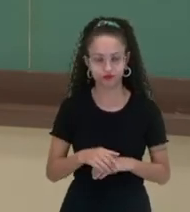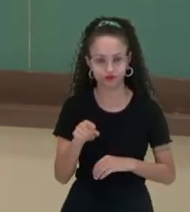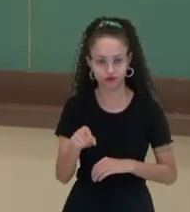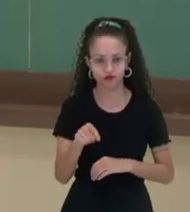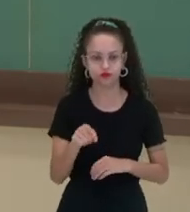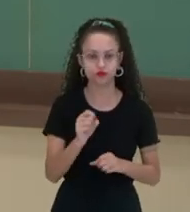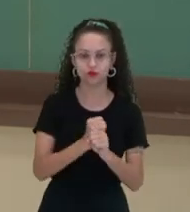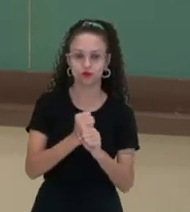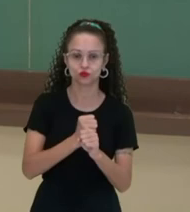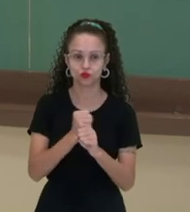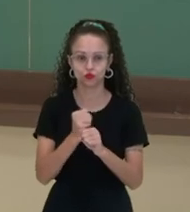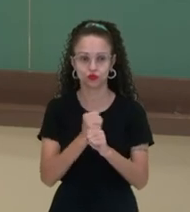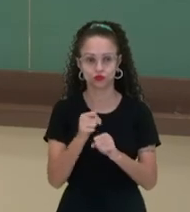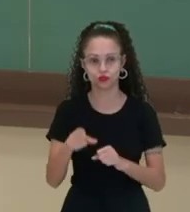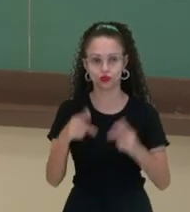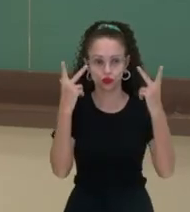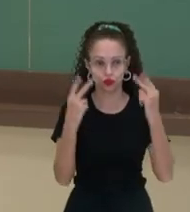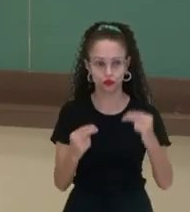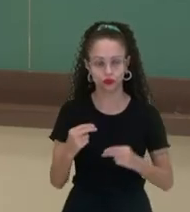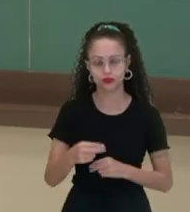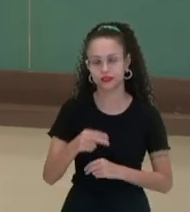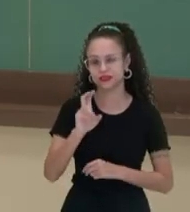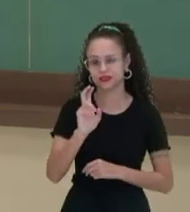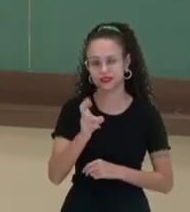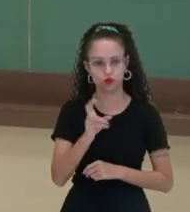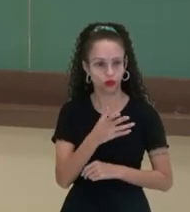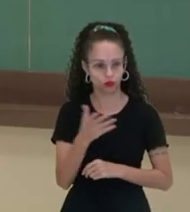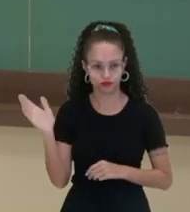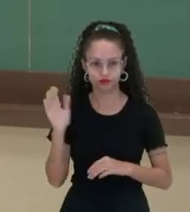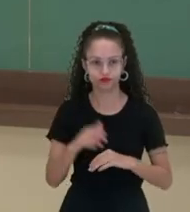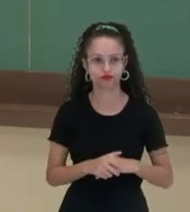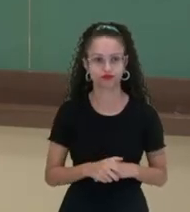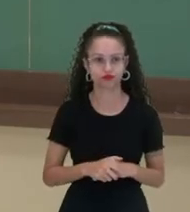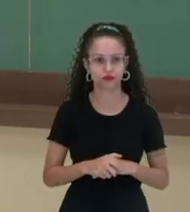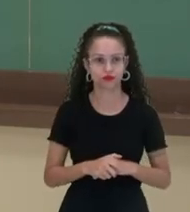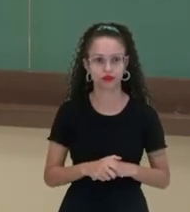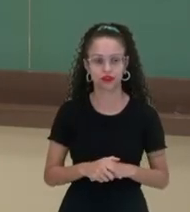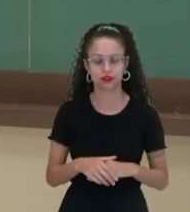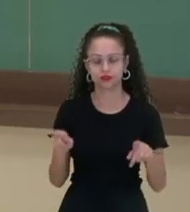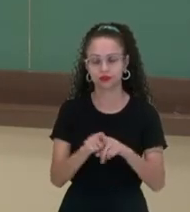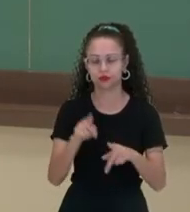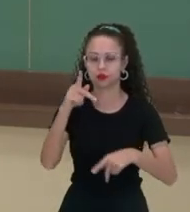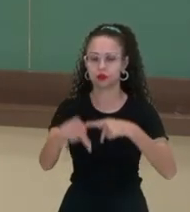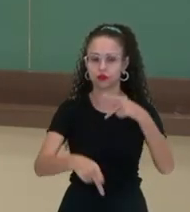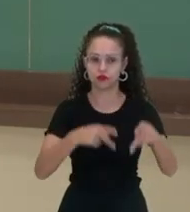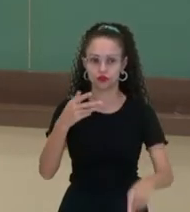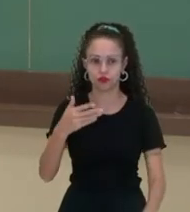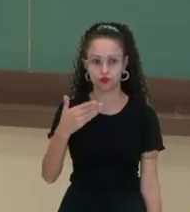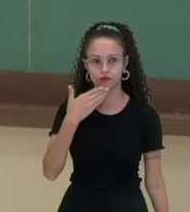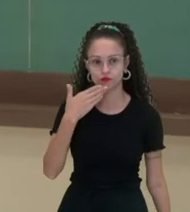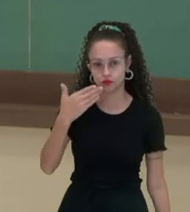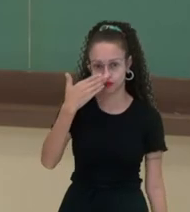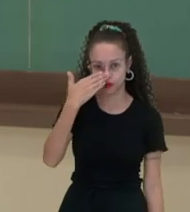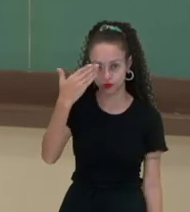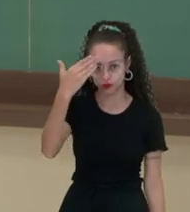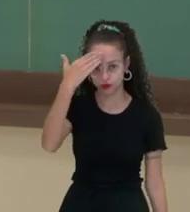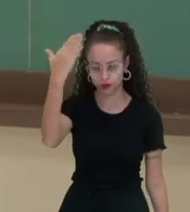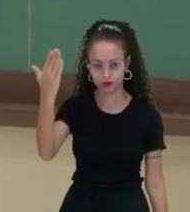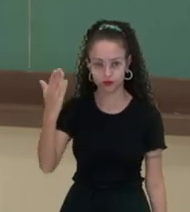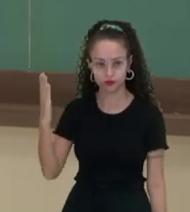ano que eles estão da Era Comum, 5.000 e alguma abordoada. Vocês têm um povo islâmico, os